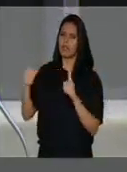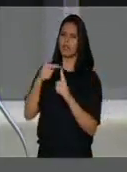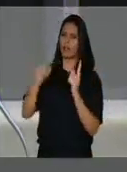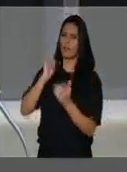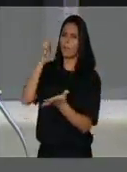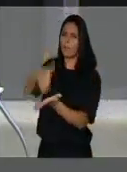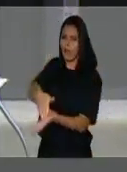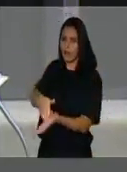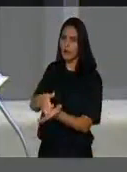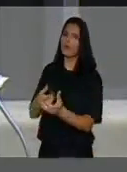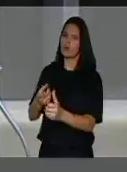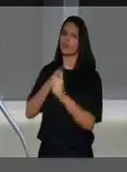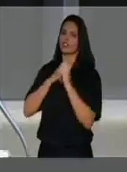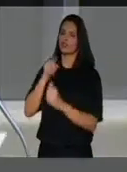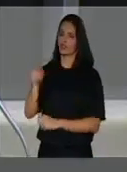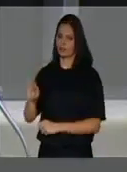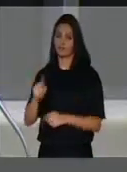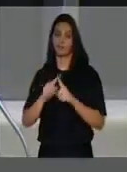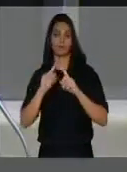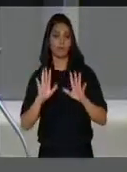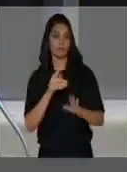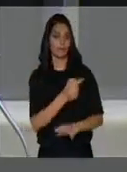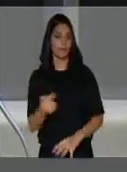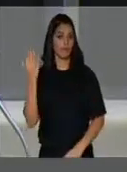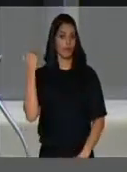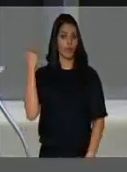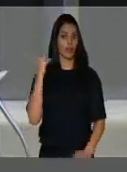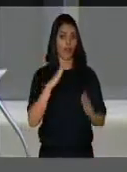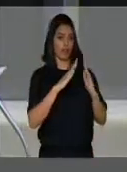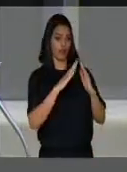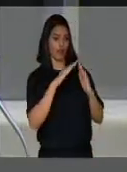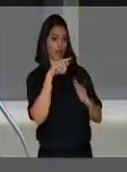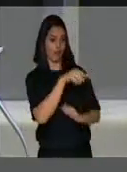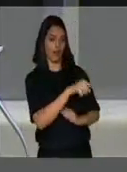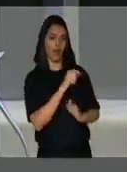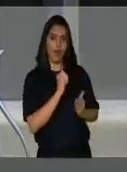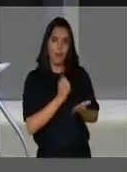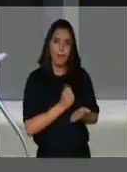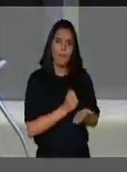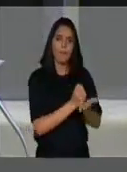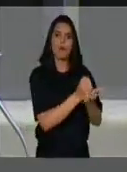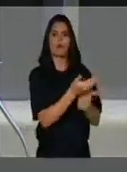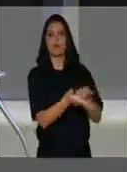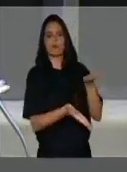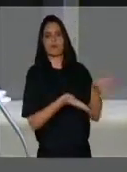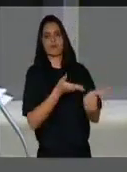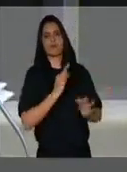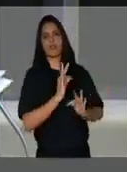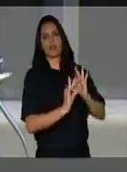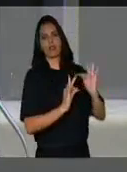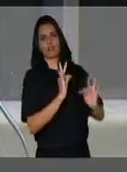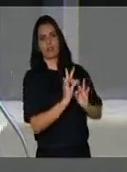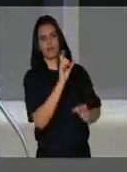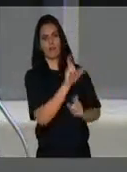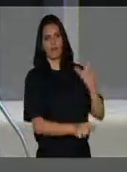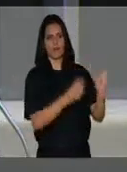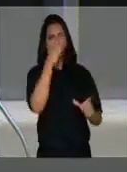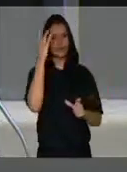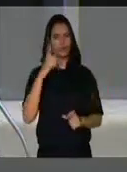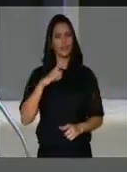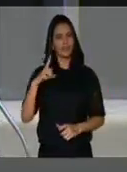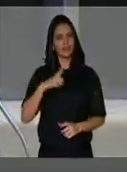Semana passada, a Casa de Apoio aos Pacientes em tratamento, fora de domicílio, portadores de